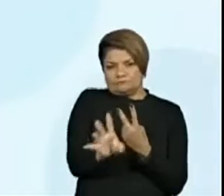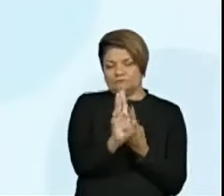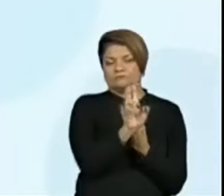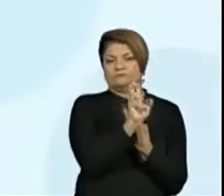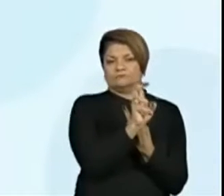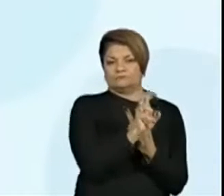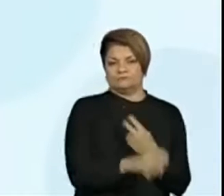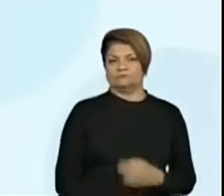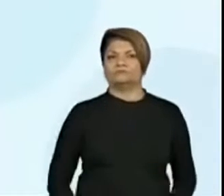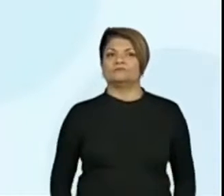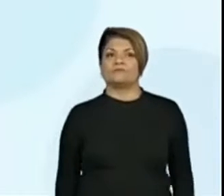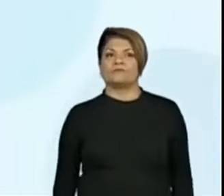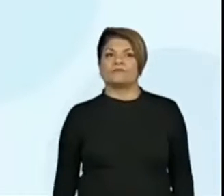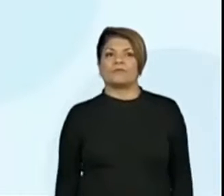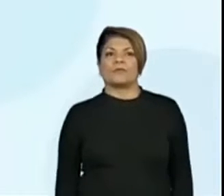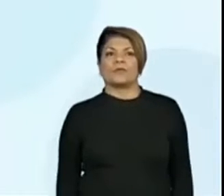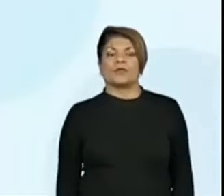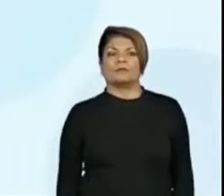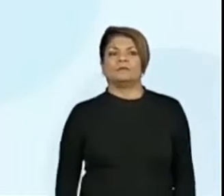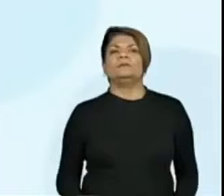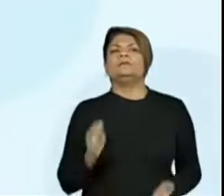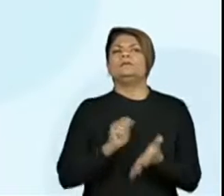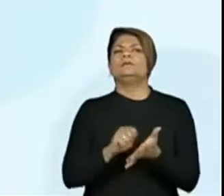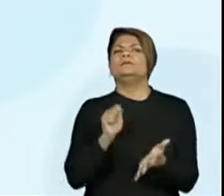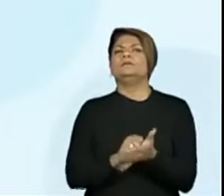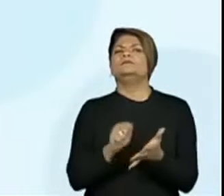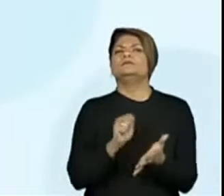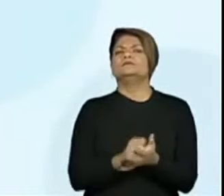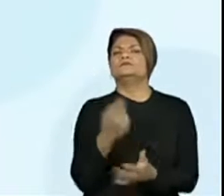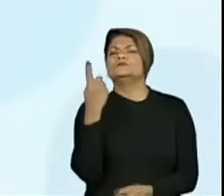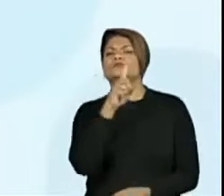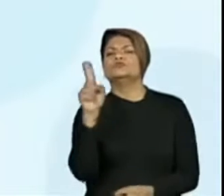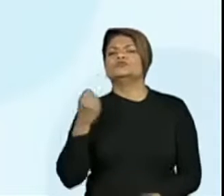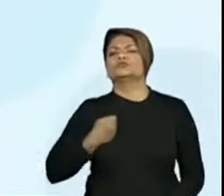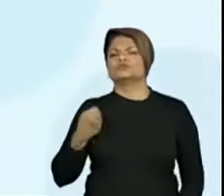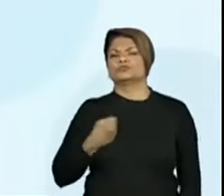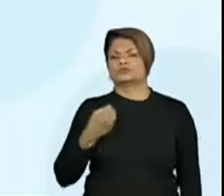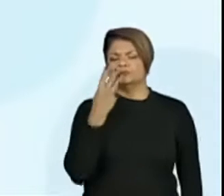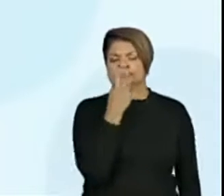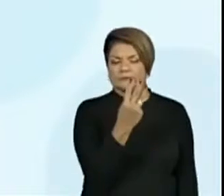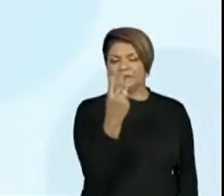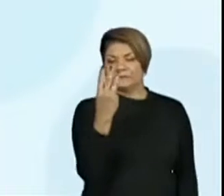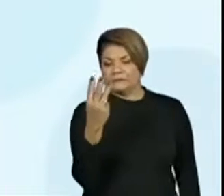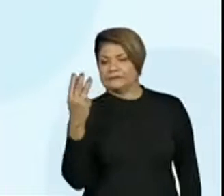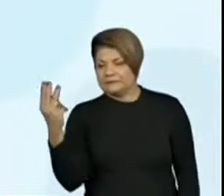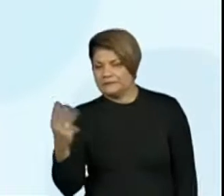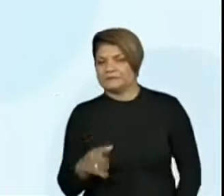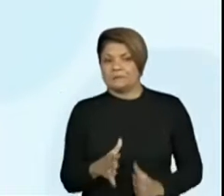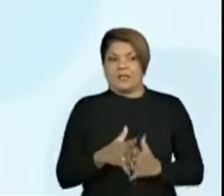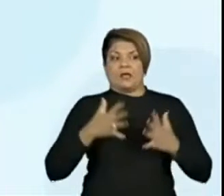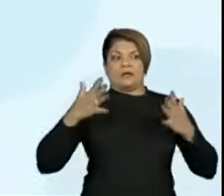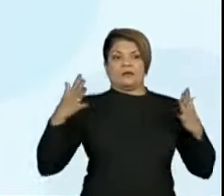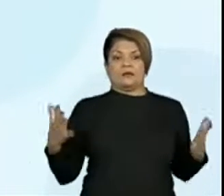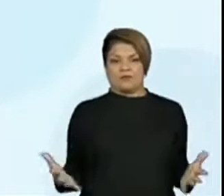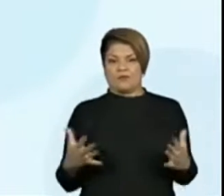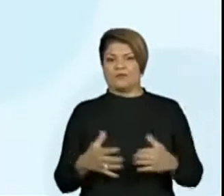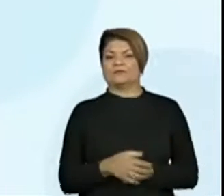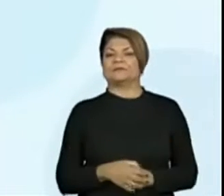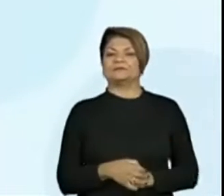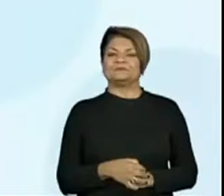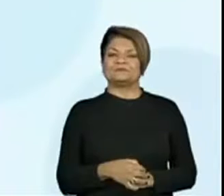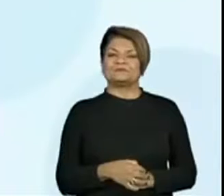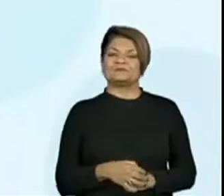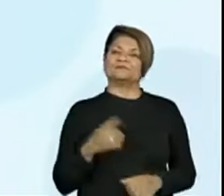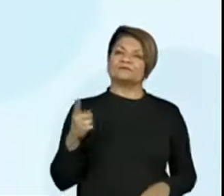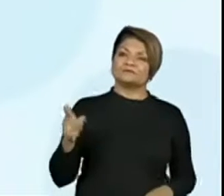E para escrever aquele último número? Aí ficou fácil, hein, professora? Aquele número maior que nós fizemos. Isso mesmo, olha, o